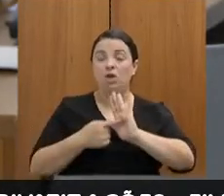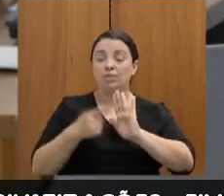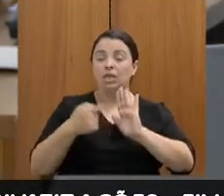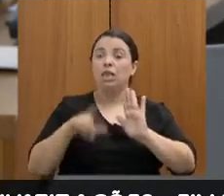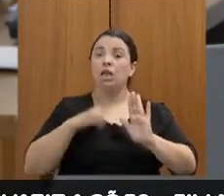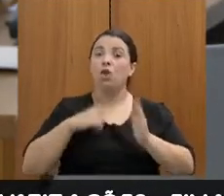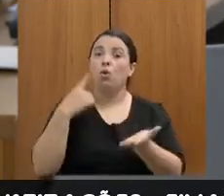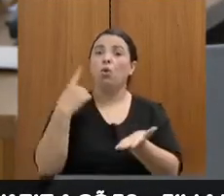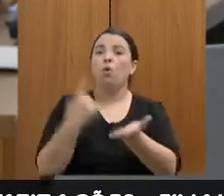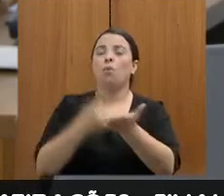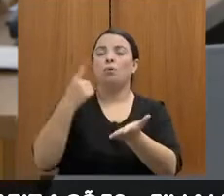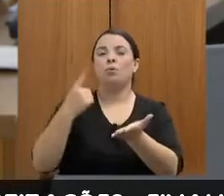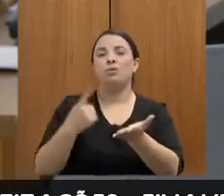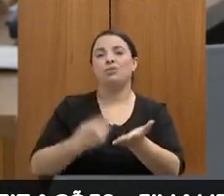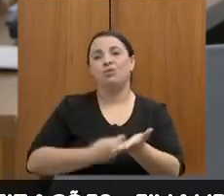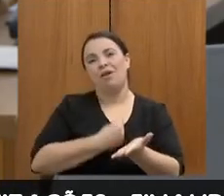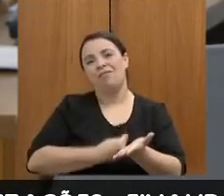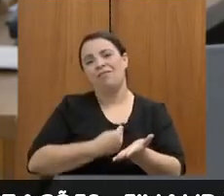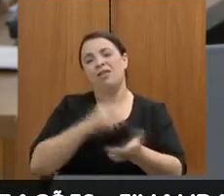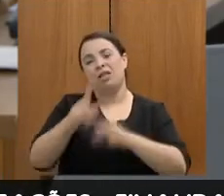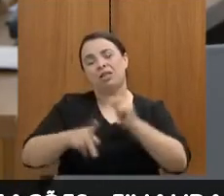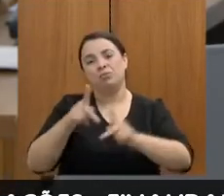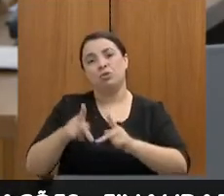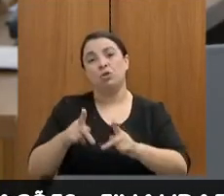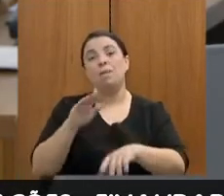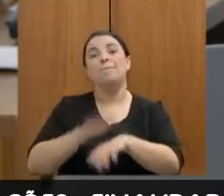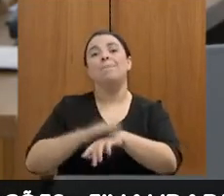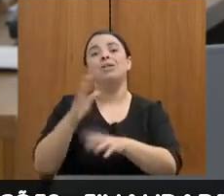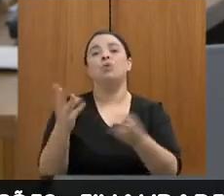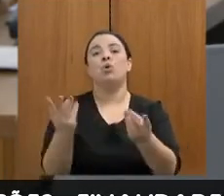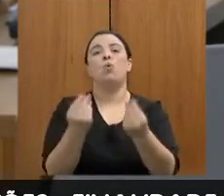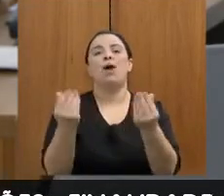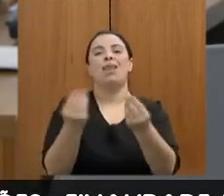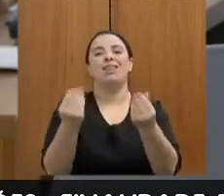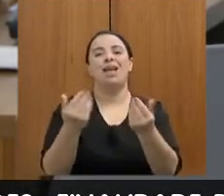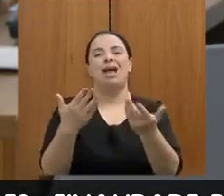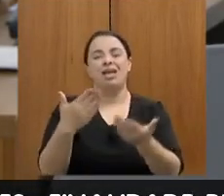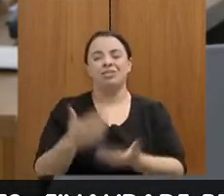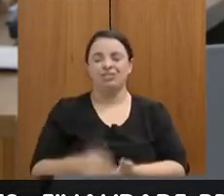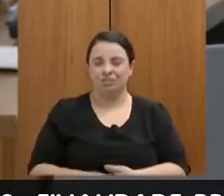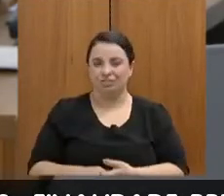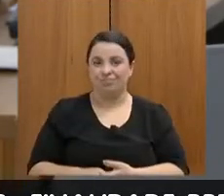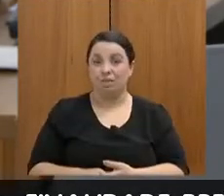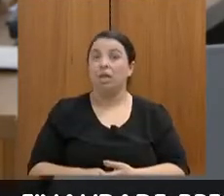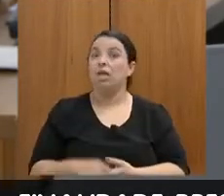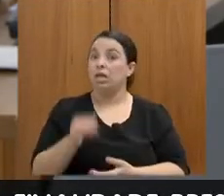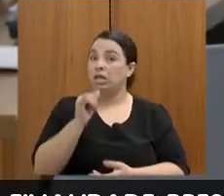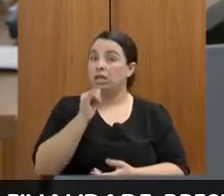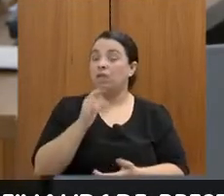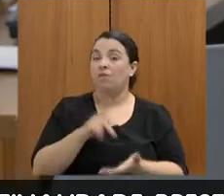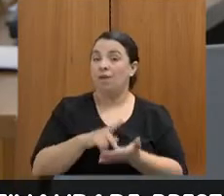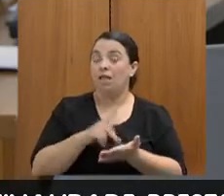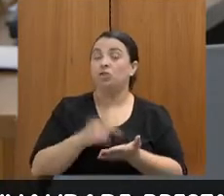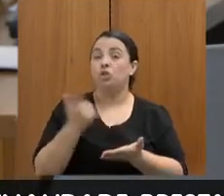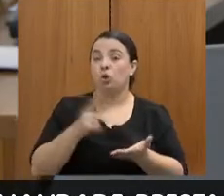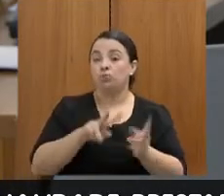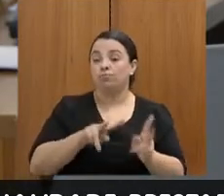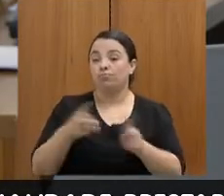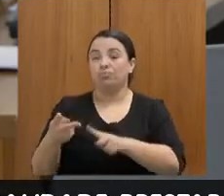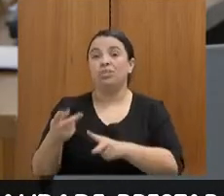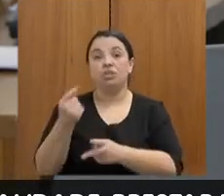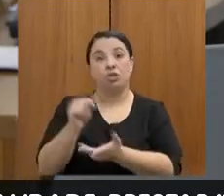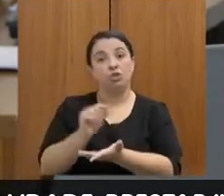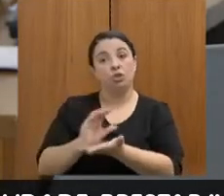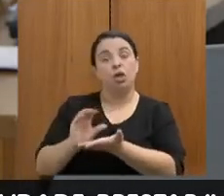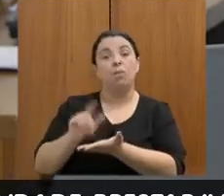população reconhece. Não é à toa que hoje nós temos os repassos constitucionais aos municípios em dia. Não só